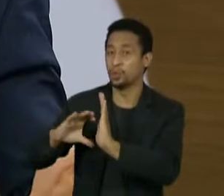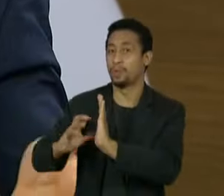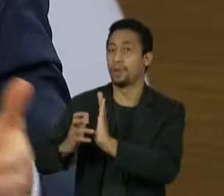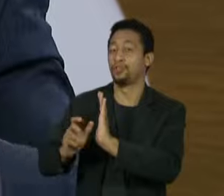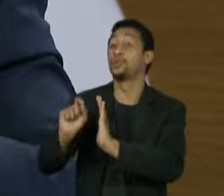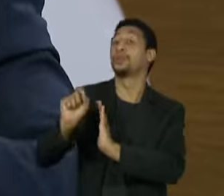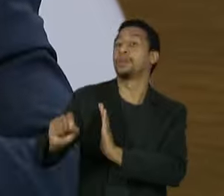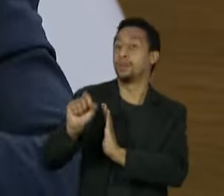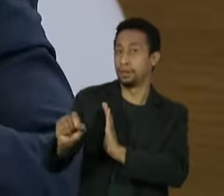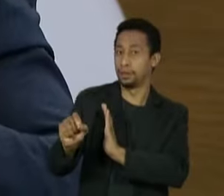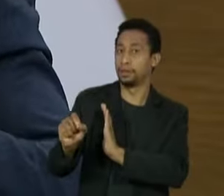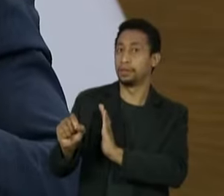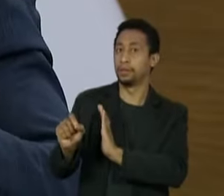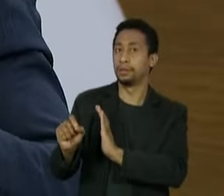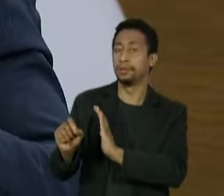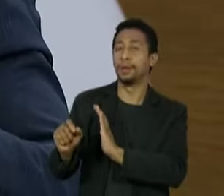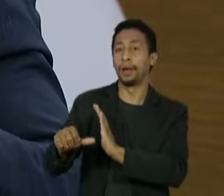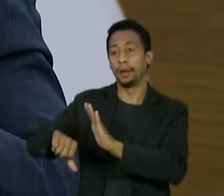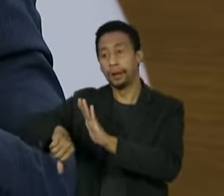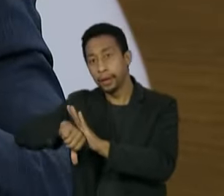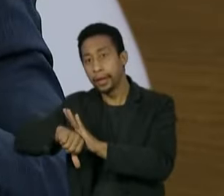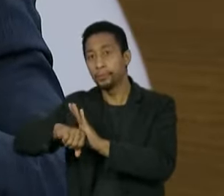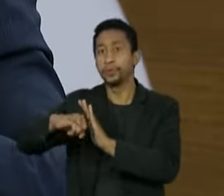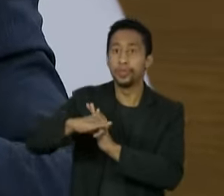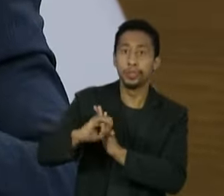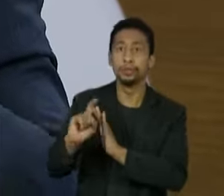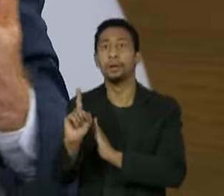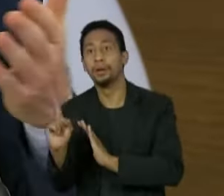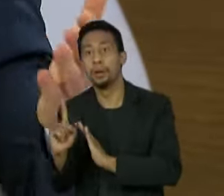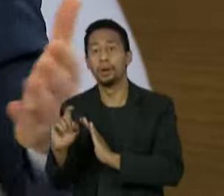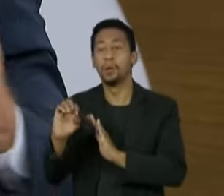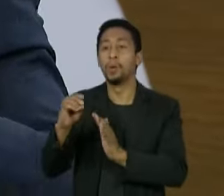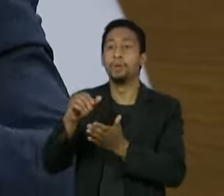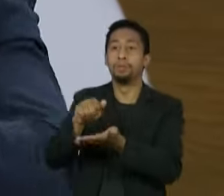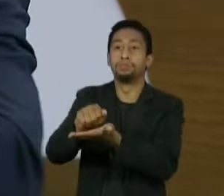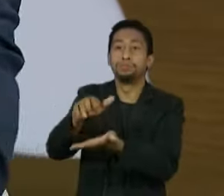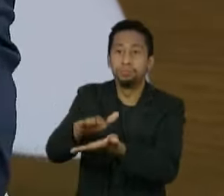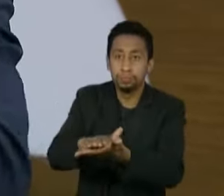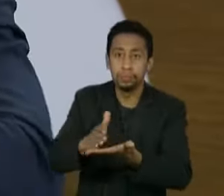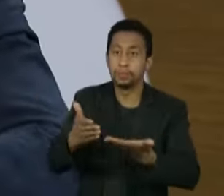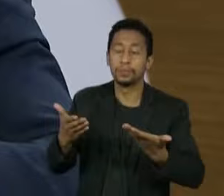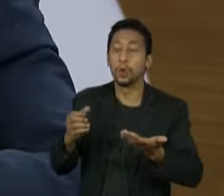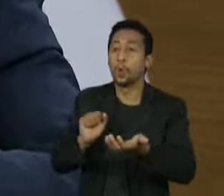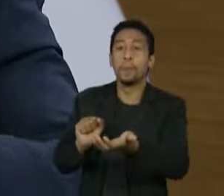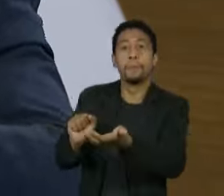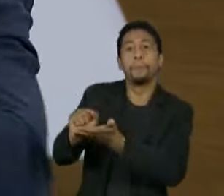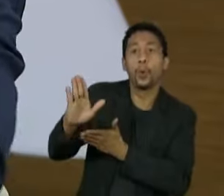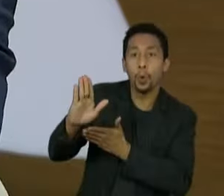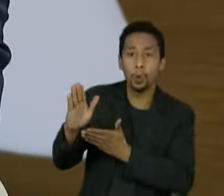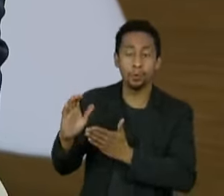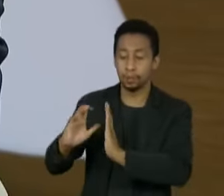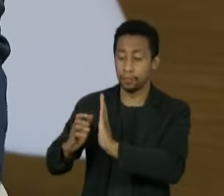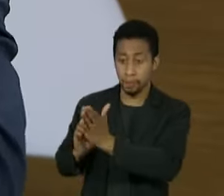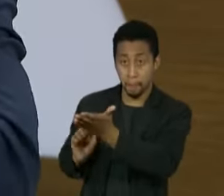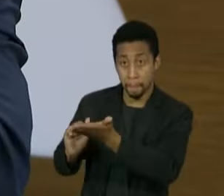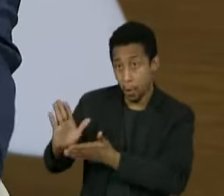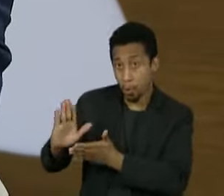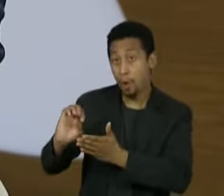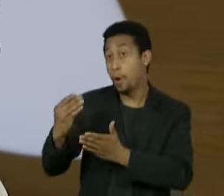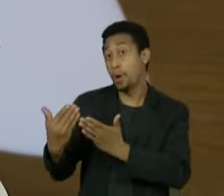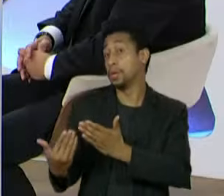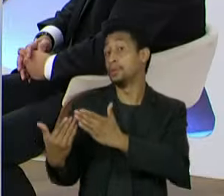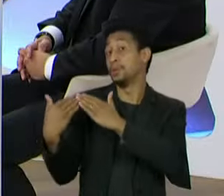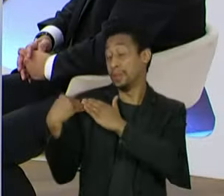ato passivo de punição no Conselho de Ética ou expulsão do partido ou responsabilidade